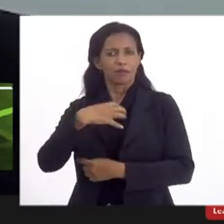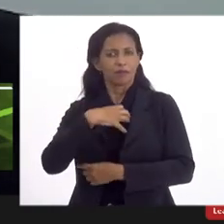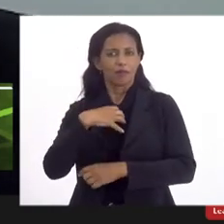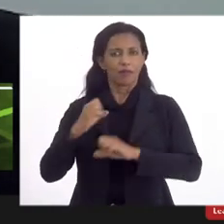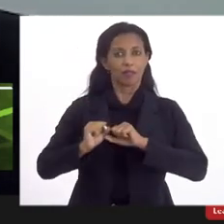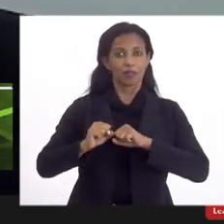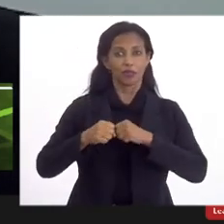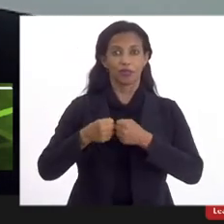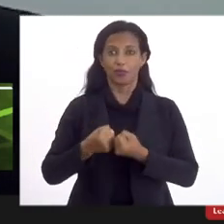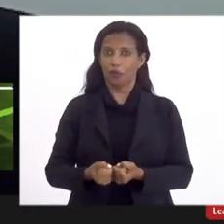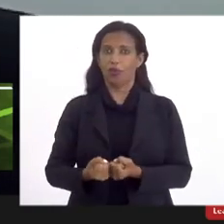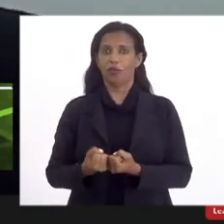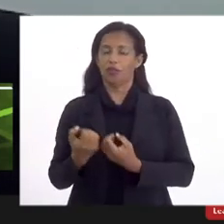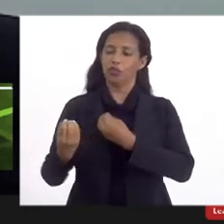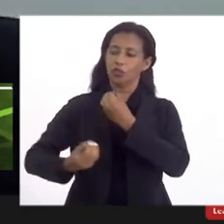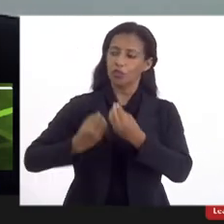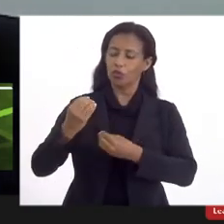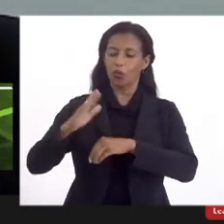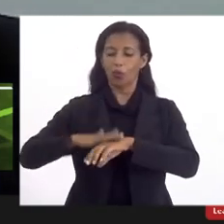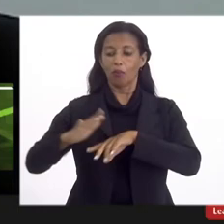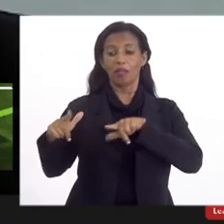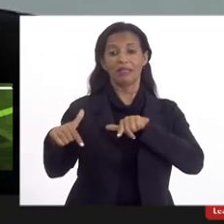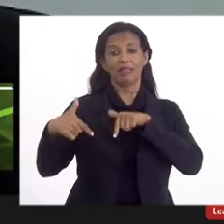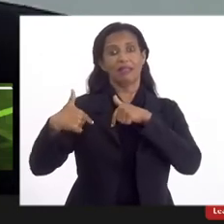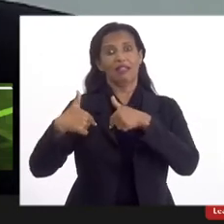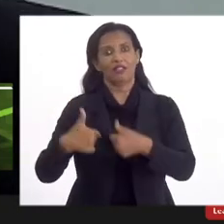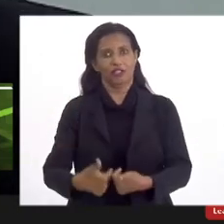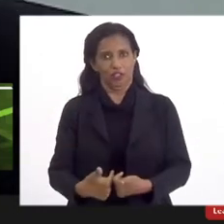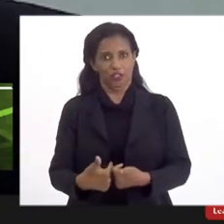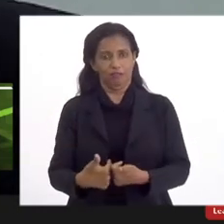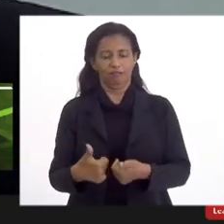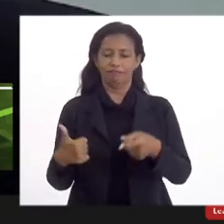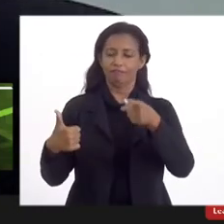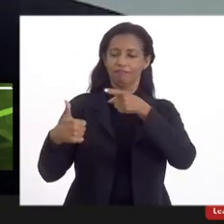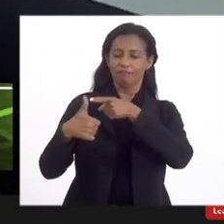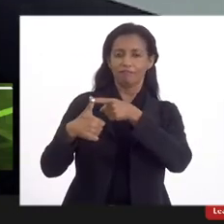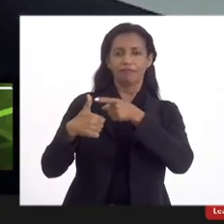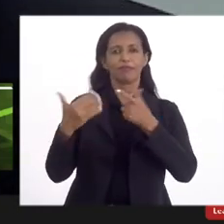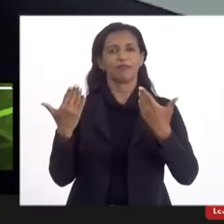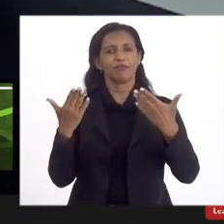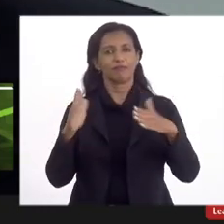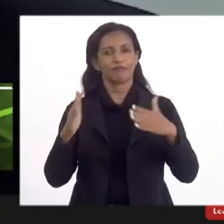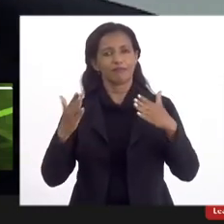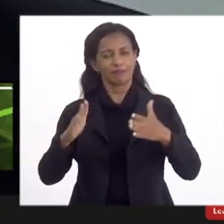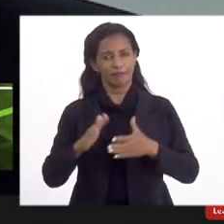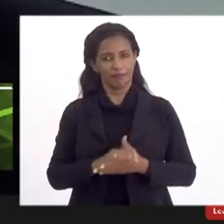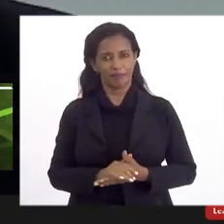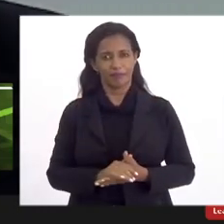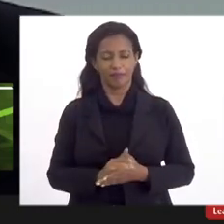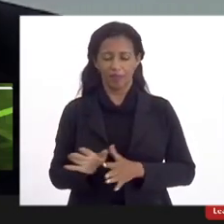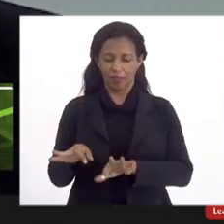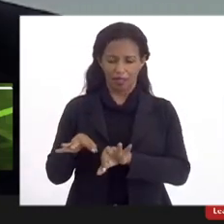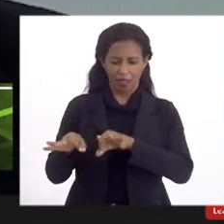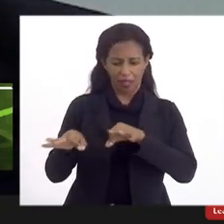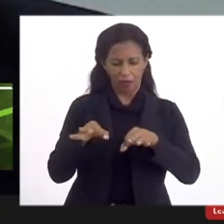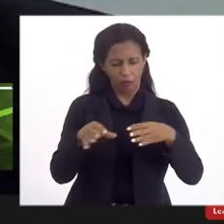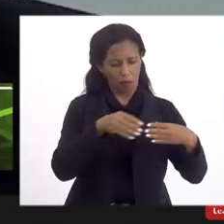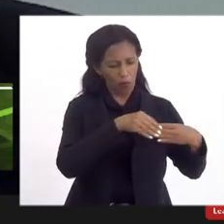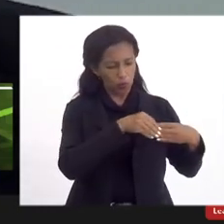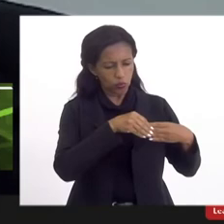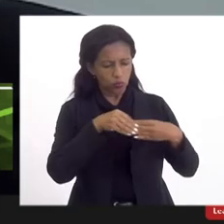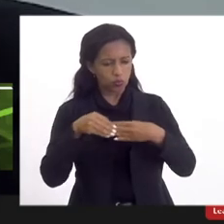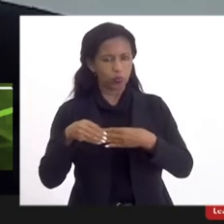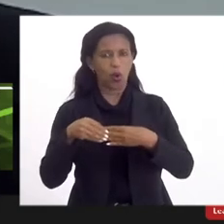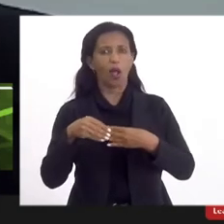de como que a gente tem que agir aqui no parlamento em primeiro lugar eu queria parabenizar a condição do meu querido